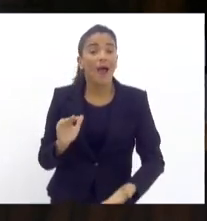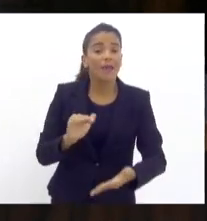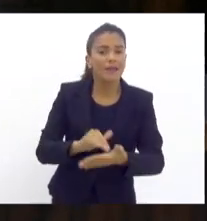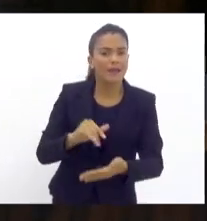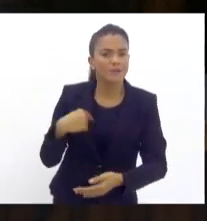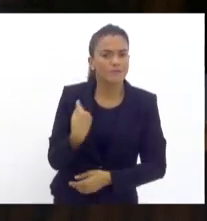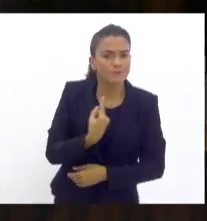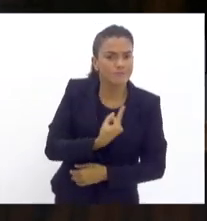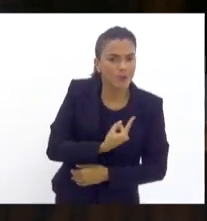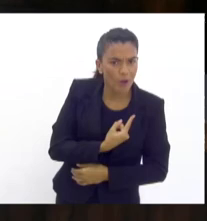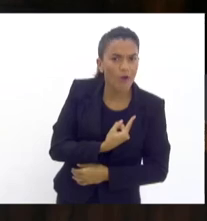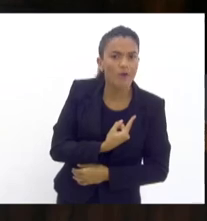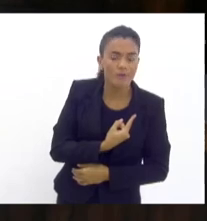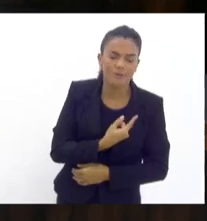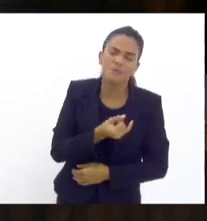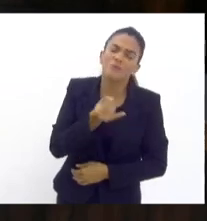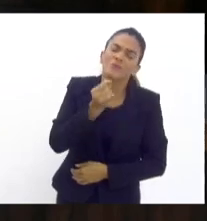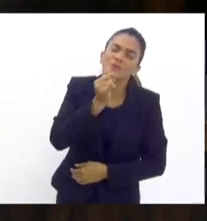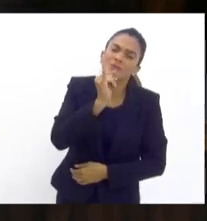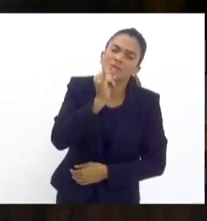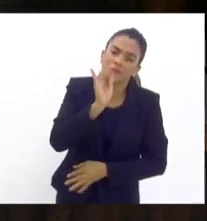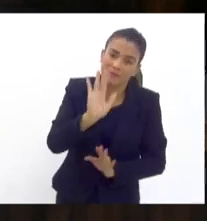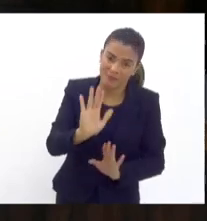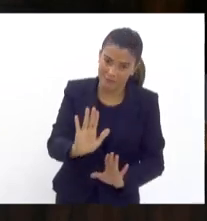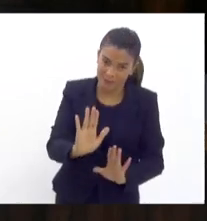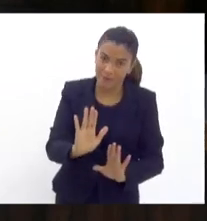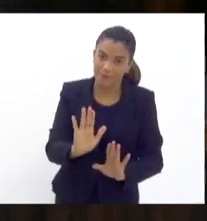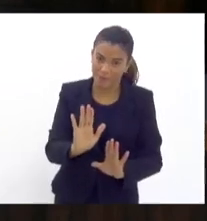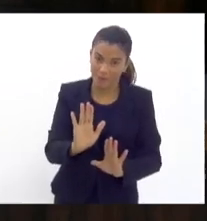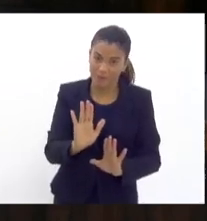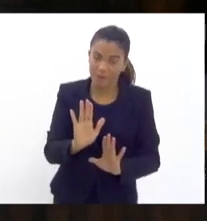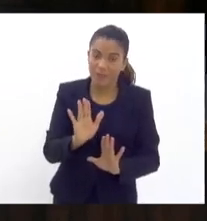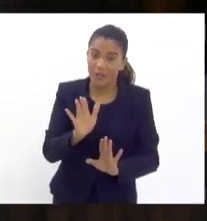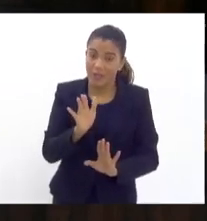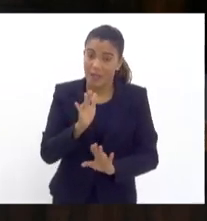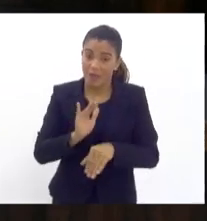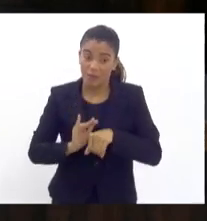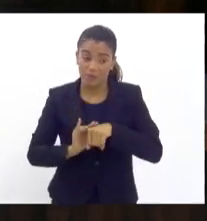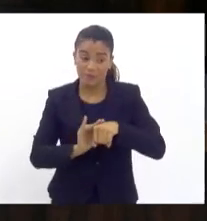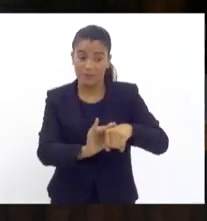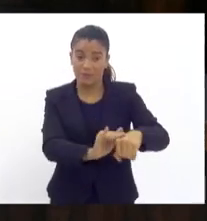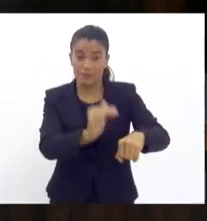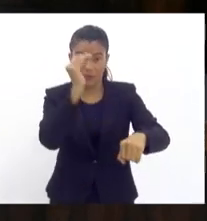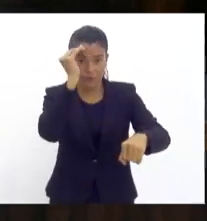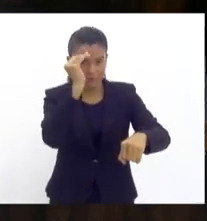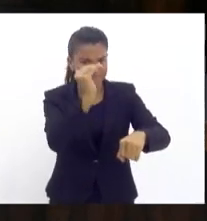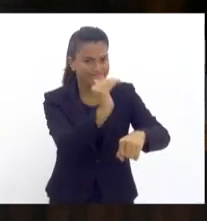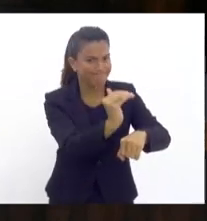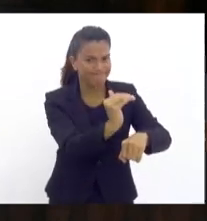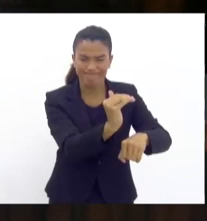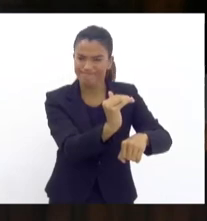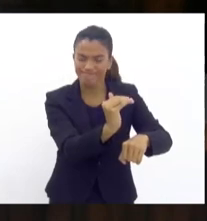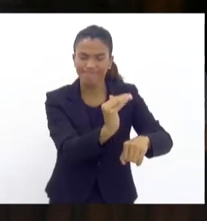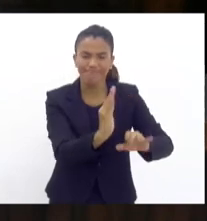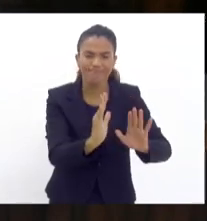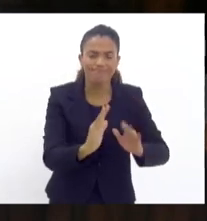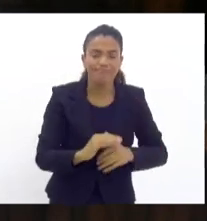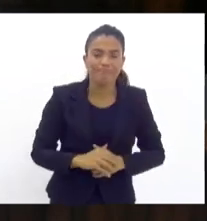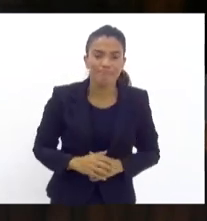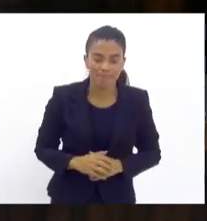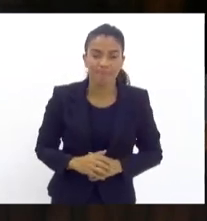por exemplo me dirijo com o máximo respeito sem nenhuma sem nenhuma